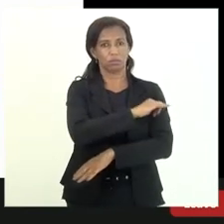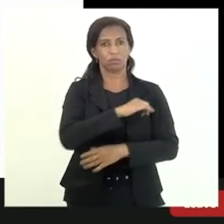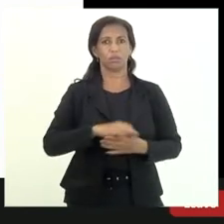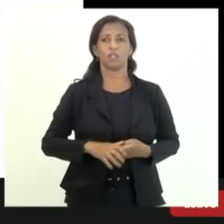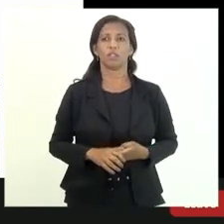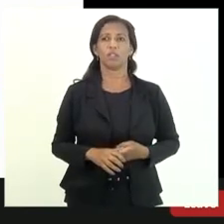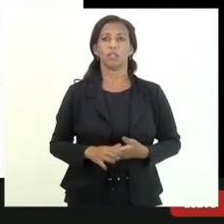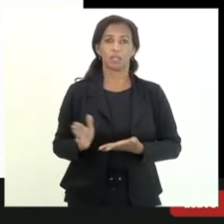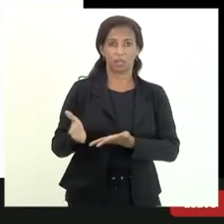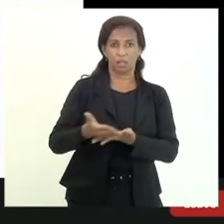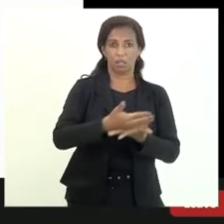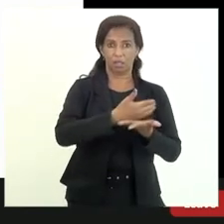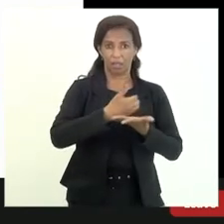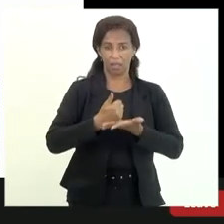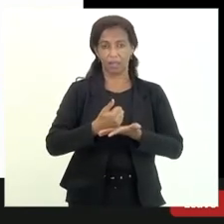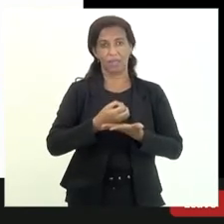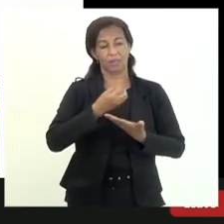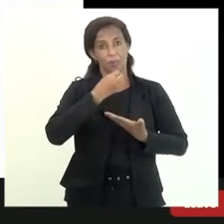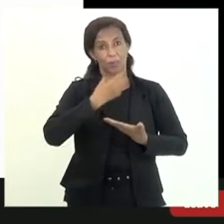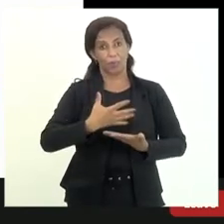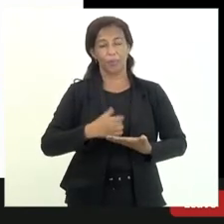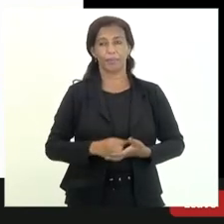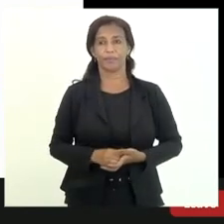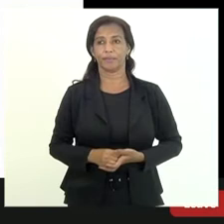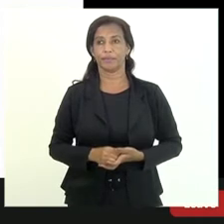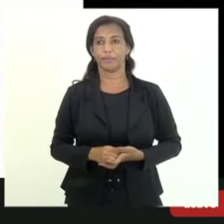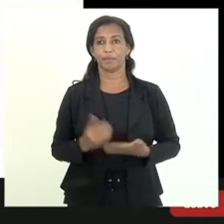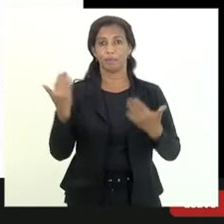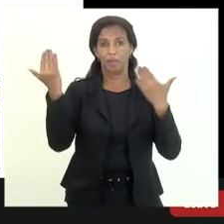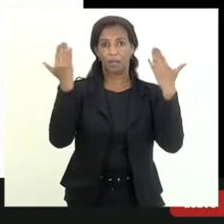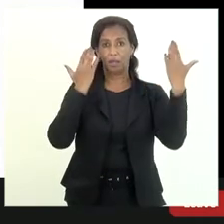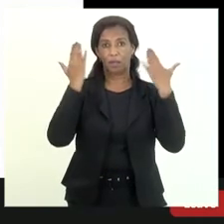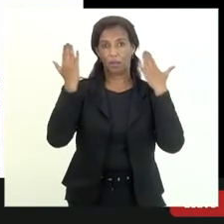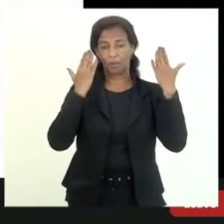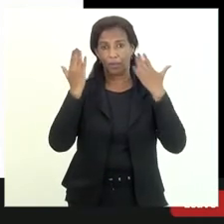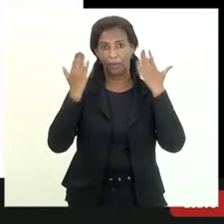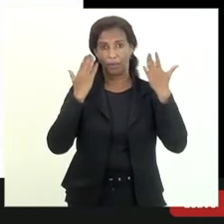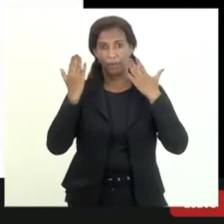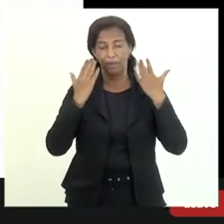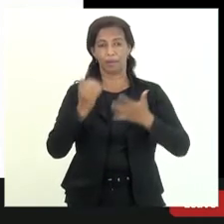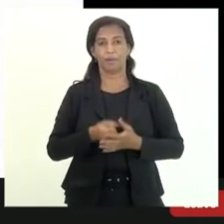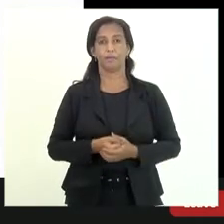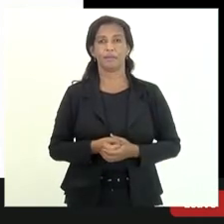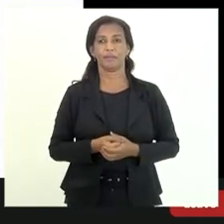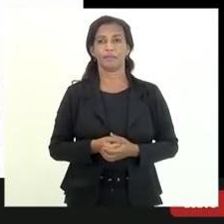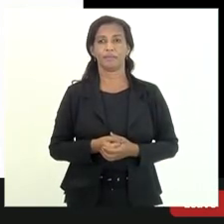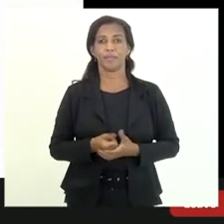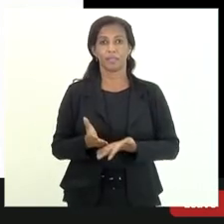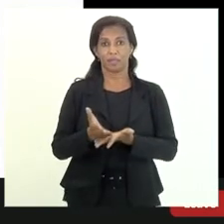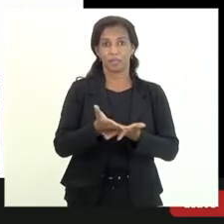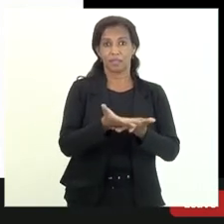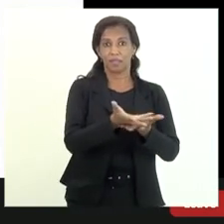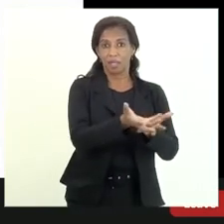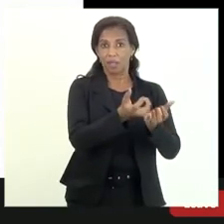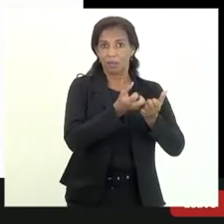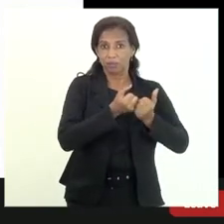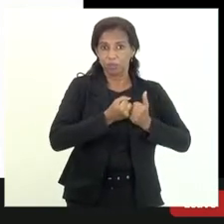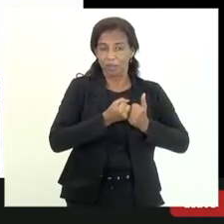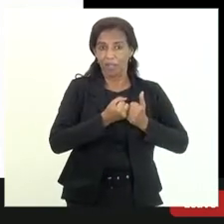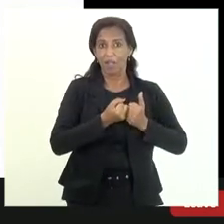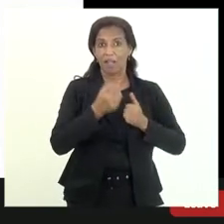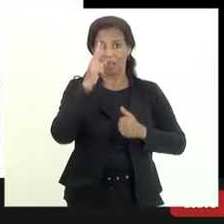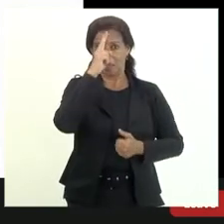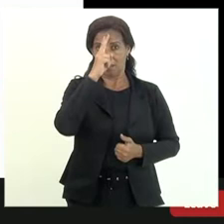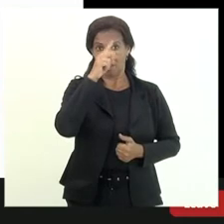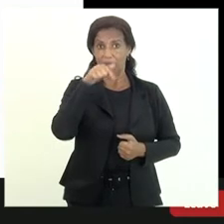expressiva arrecadação que tem um expressivo orçamento para comparar esse recebimento ressalvando entretanto que